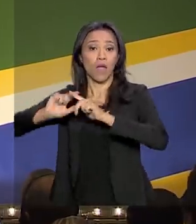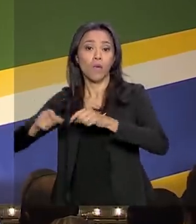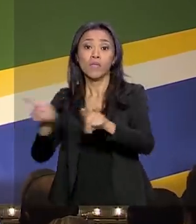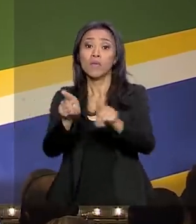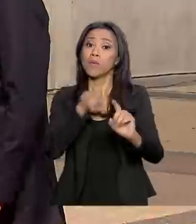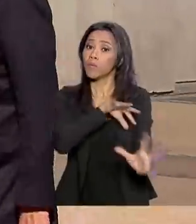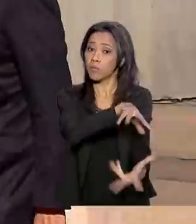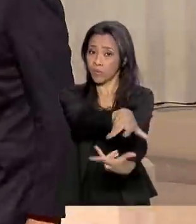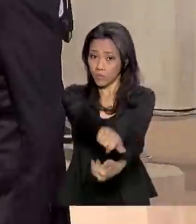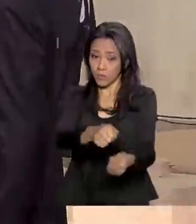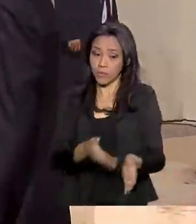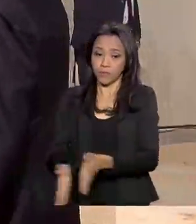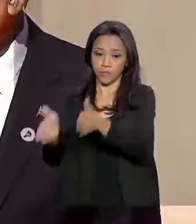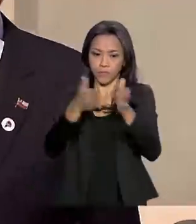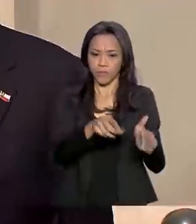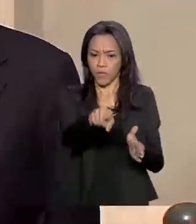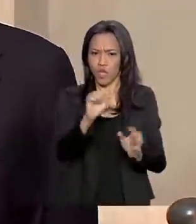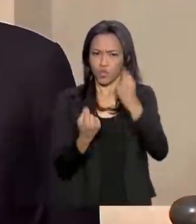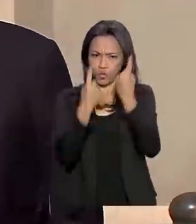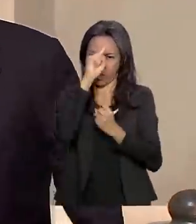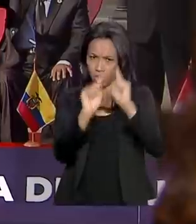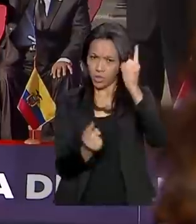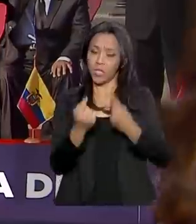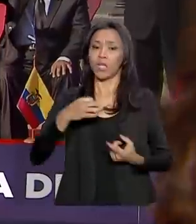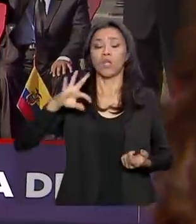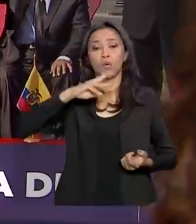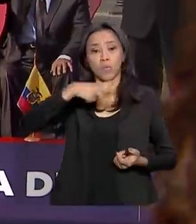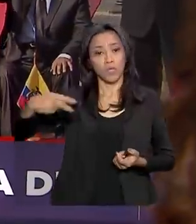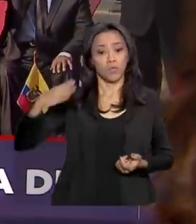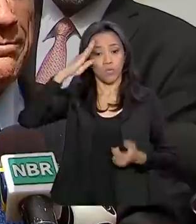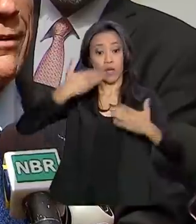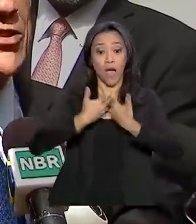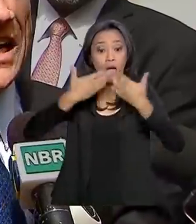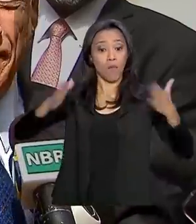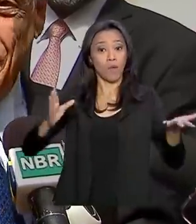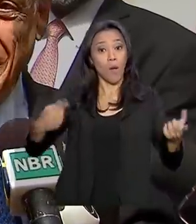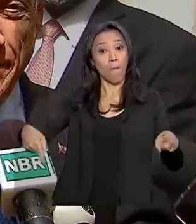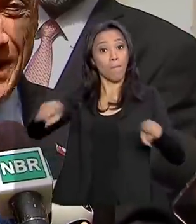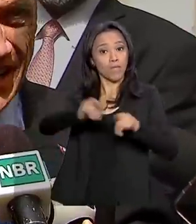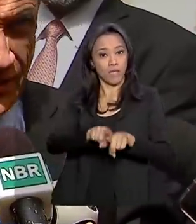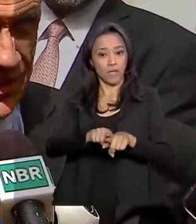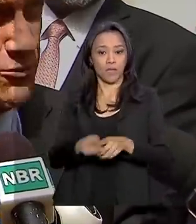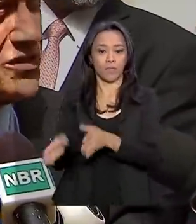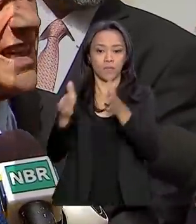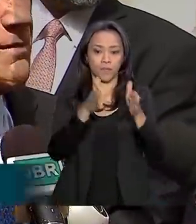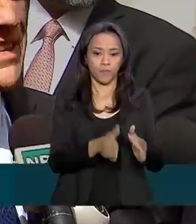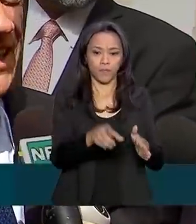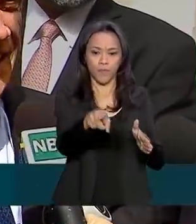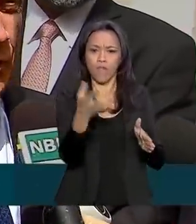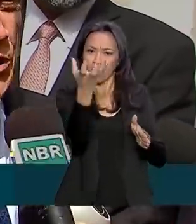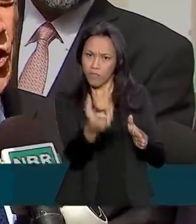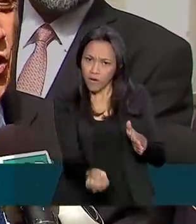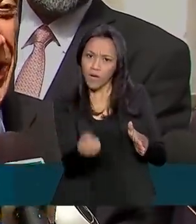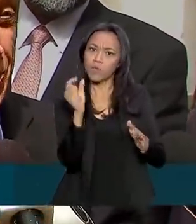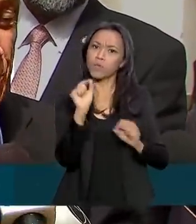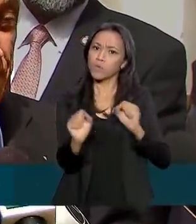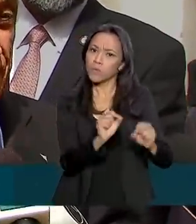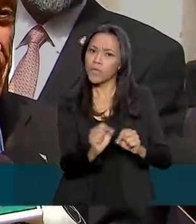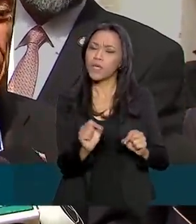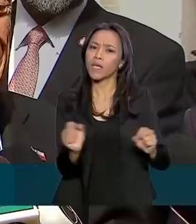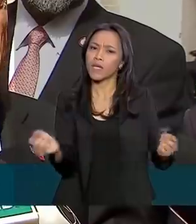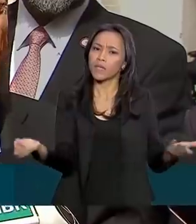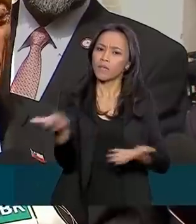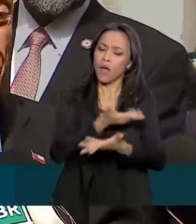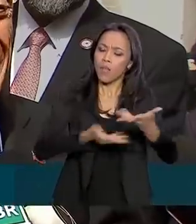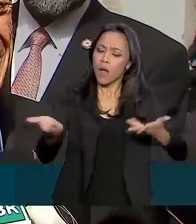mundo também. No Chile, Bolsonaro abriu as portas para parcerias. Vamos enviar simultaneamente a nossos congressos